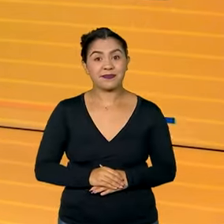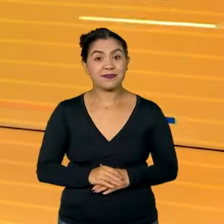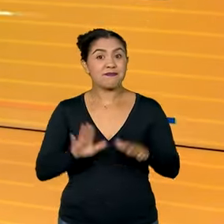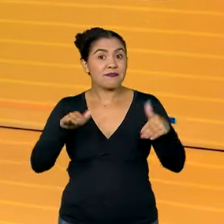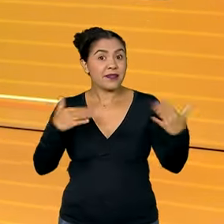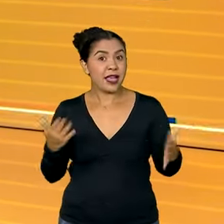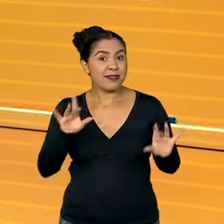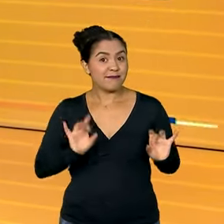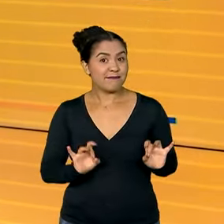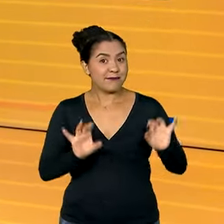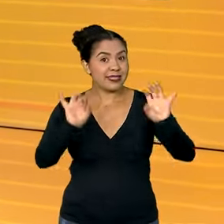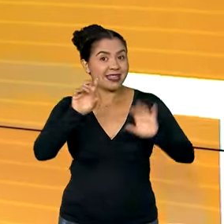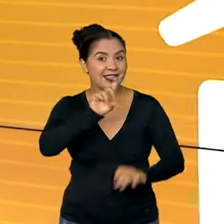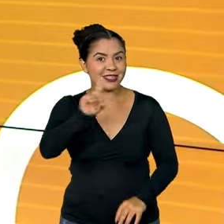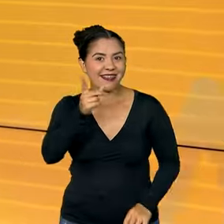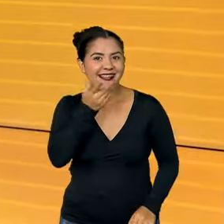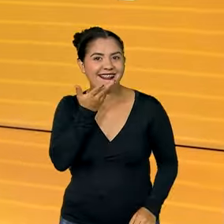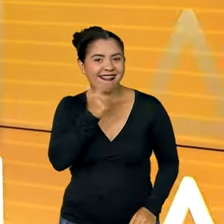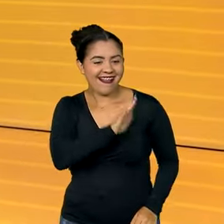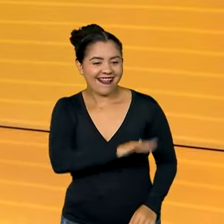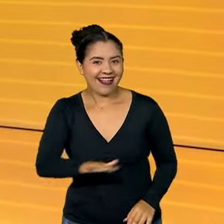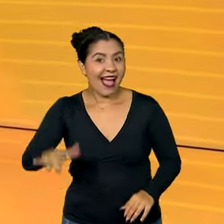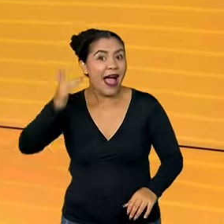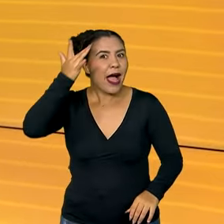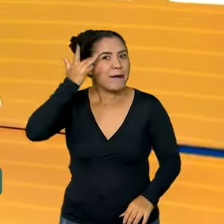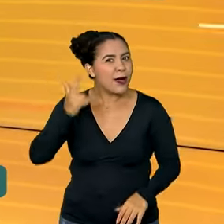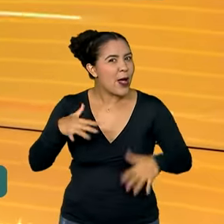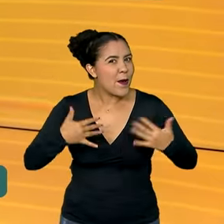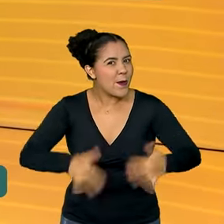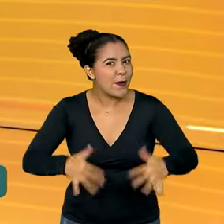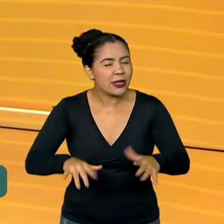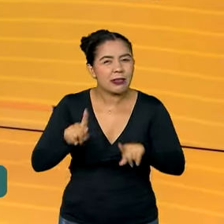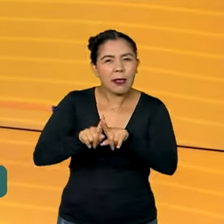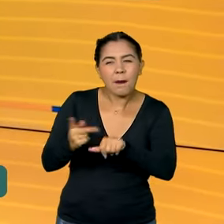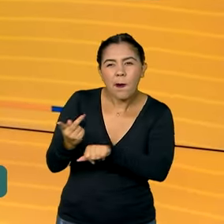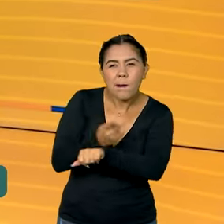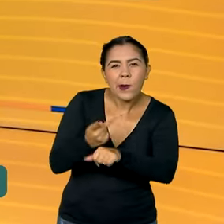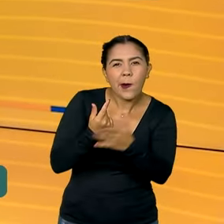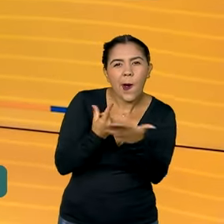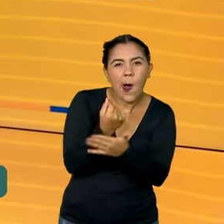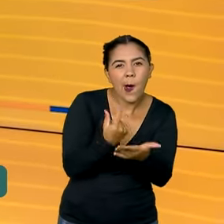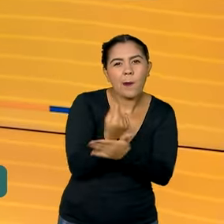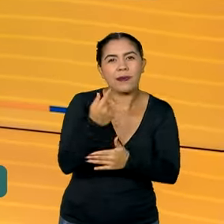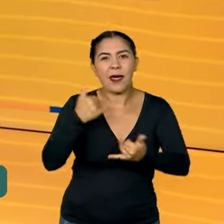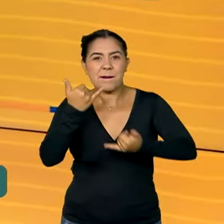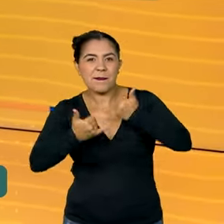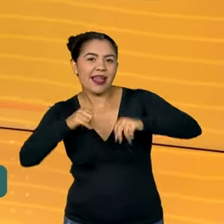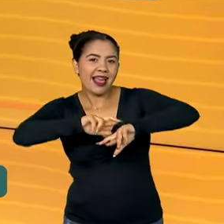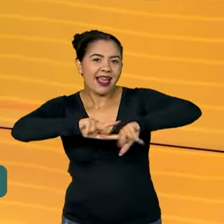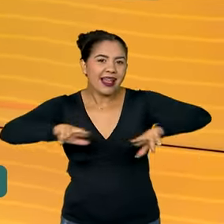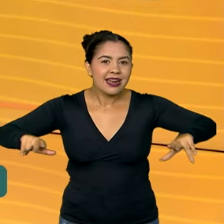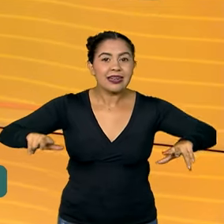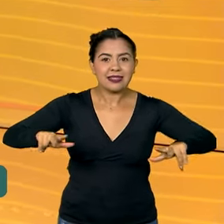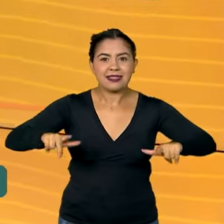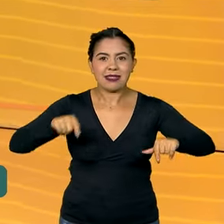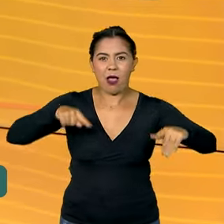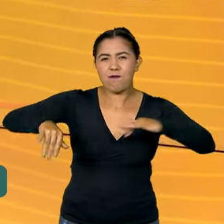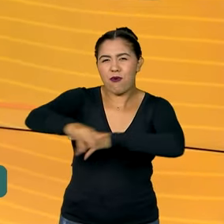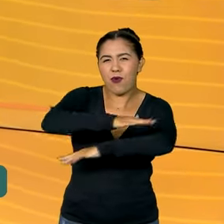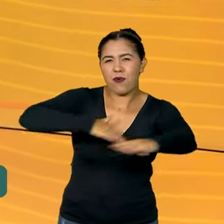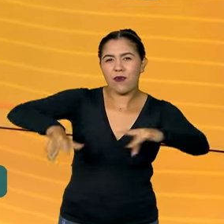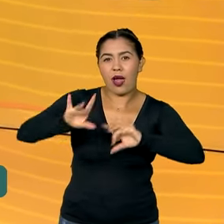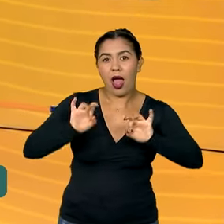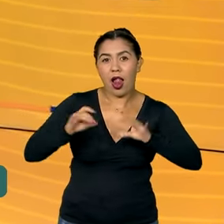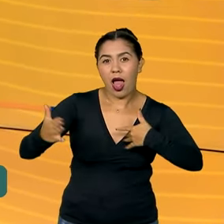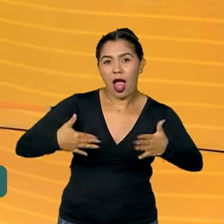E o Dia das Crianças é amanhã, está chegando, a procura por brinquedos e produtos infantis aquece o comércio nessa época do